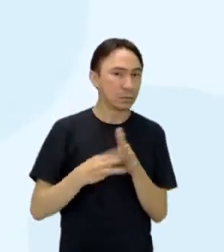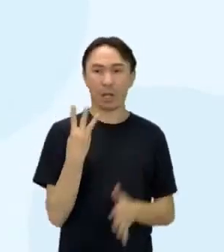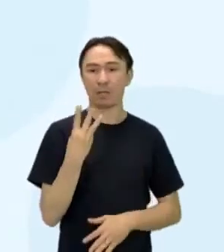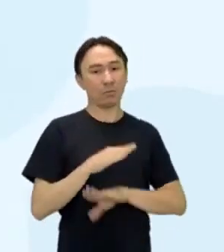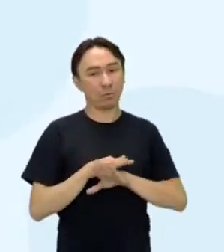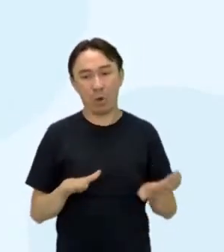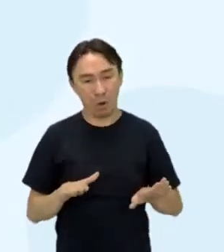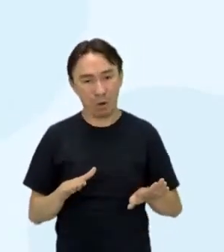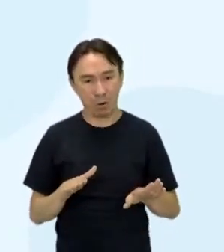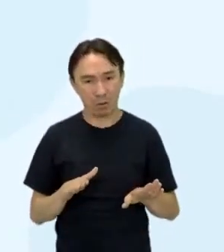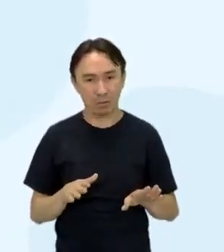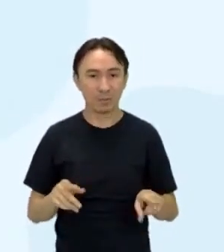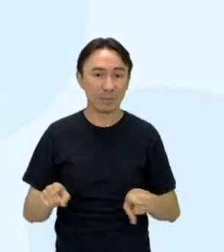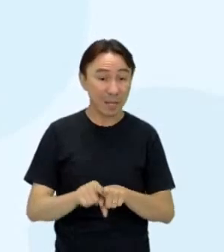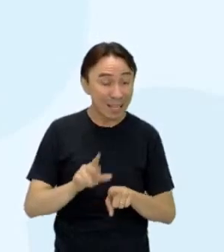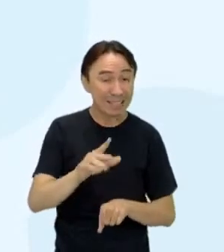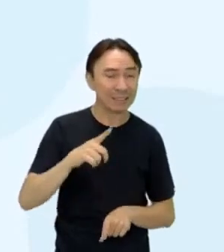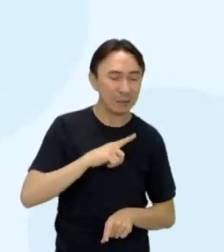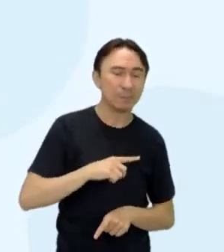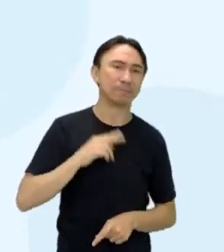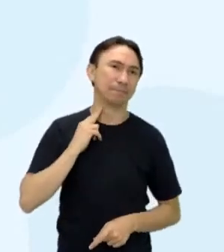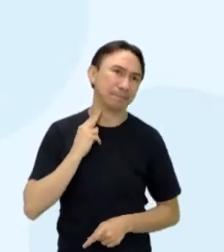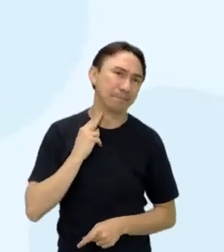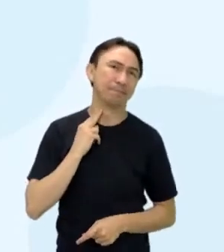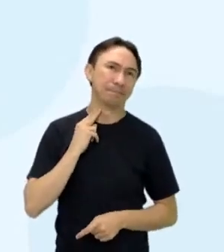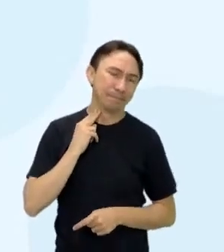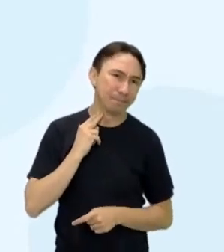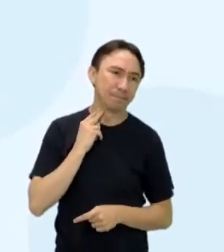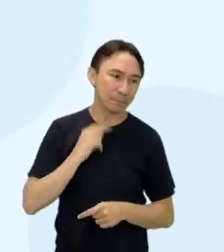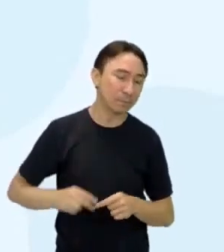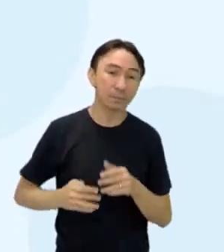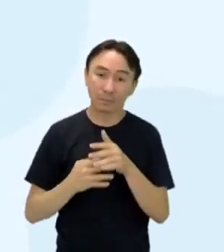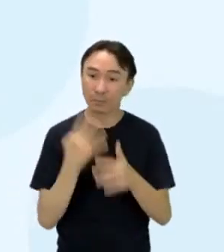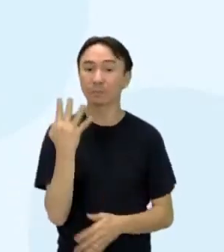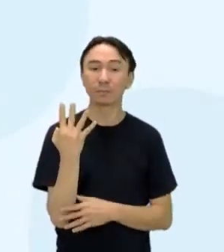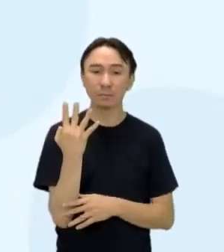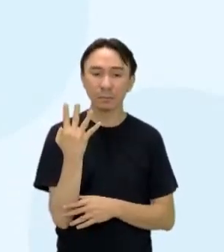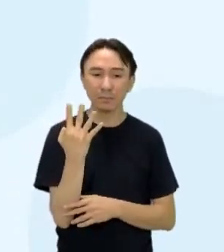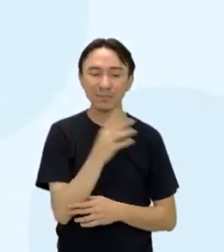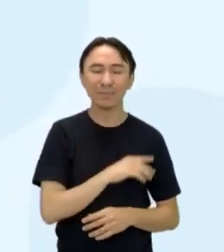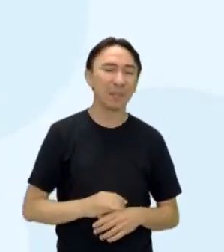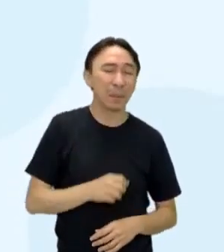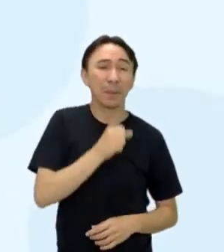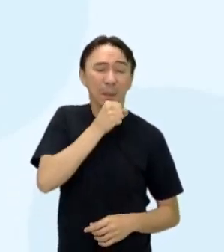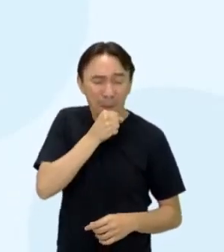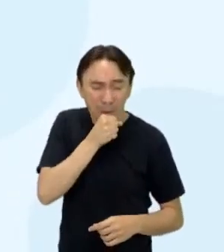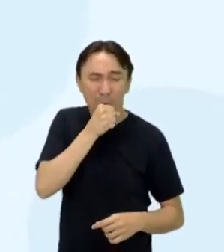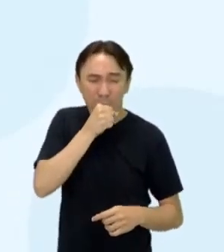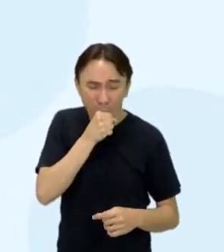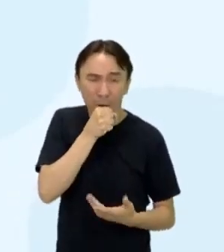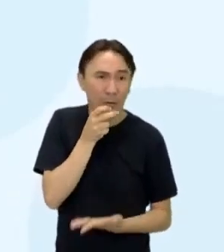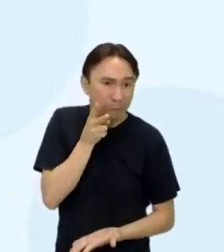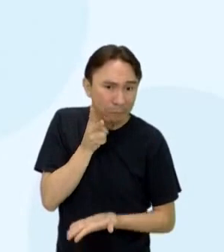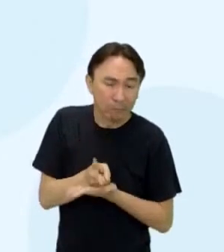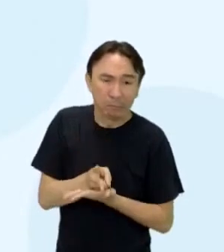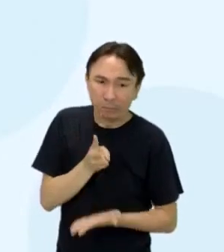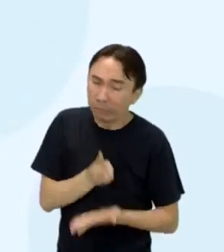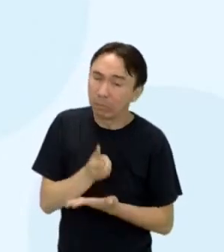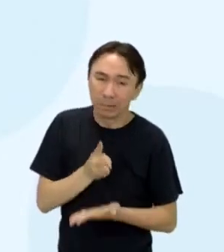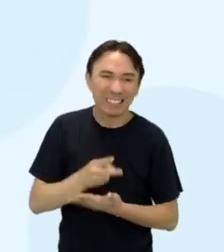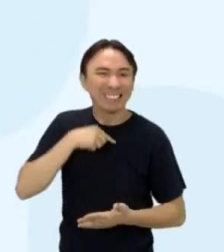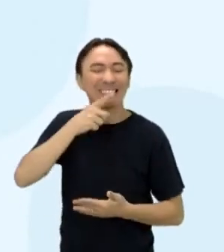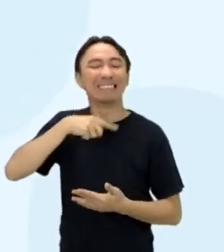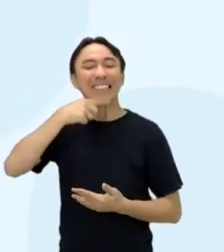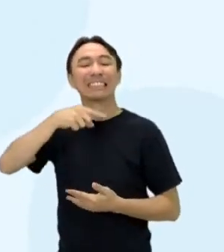E no caso de pigarro, quatro. Quando a tosse for tão teimosa que não permita esta limitação,